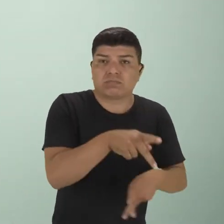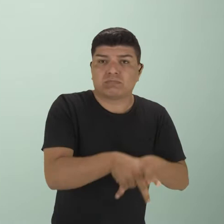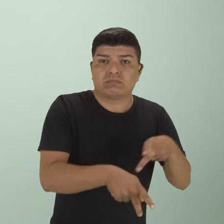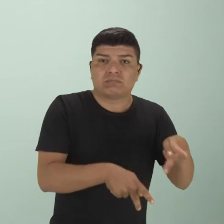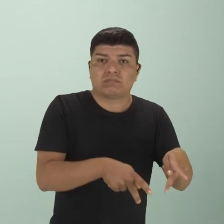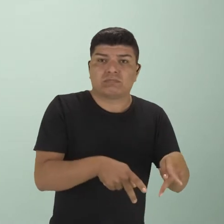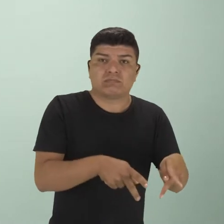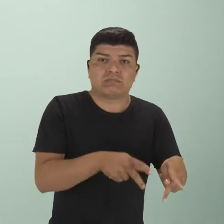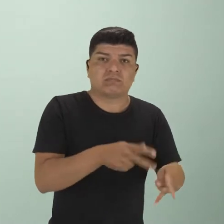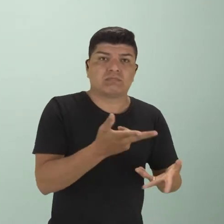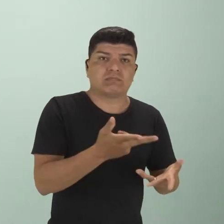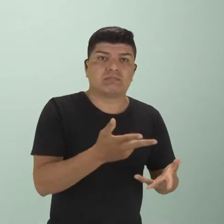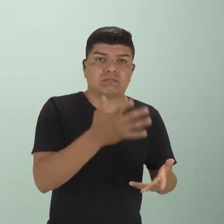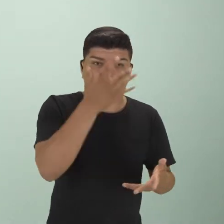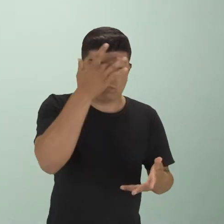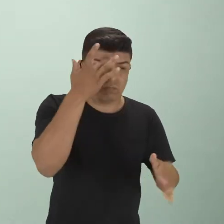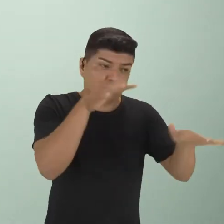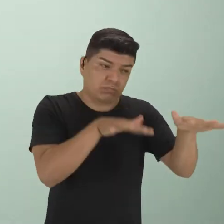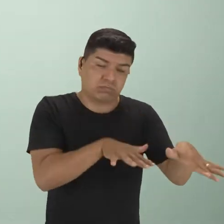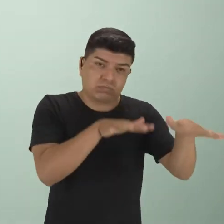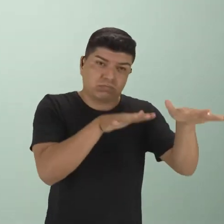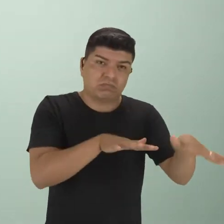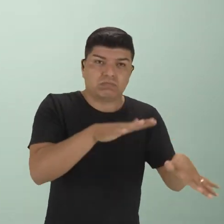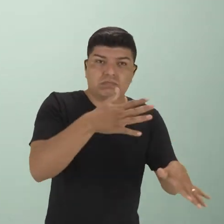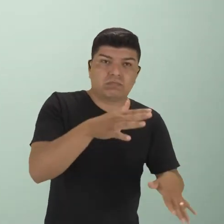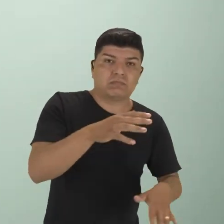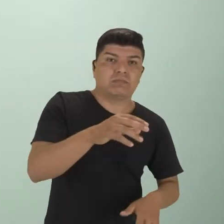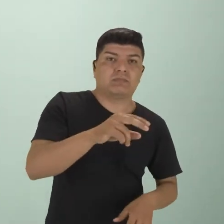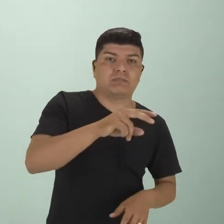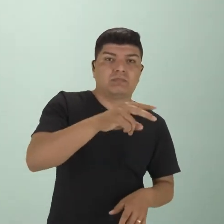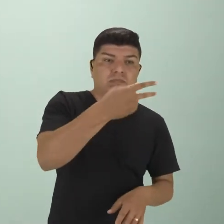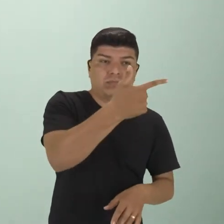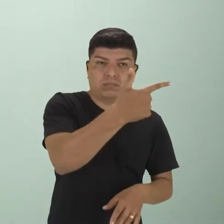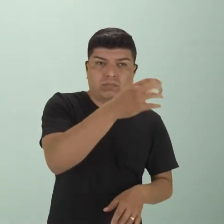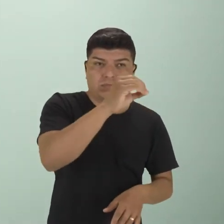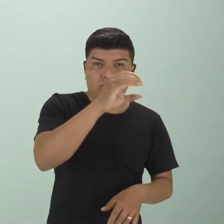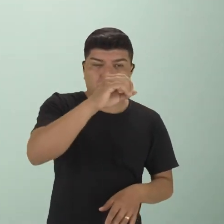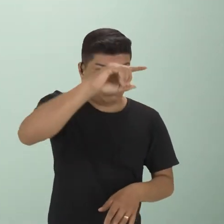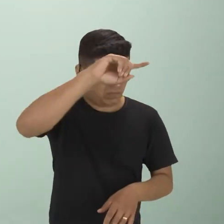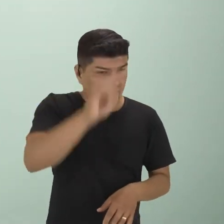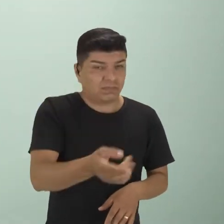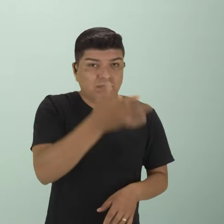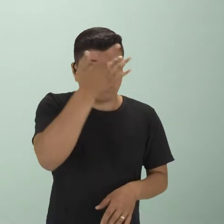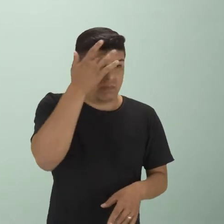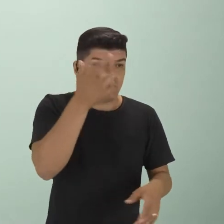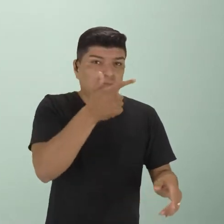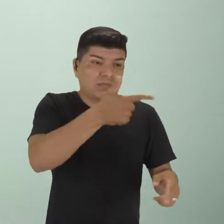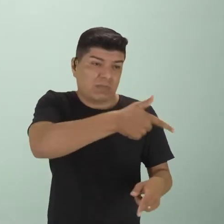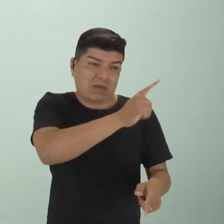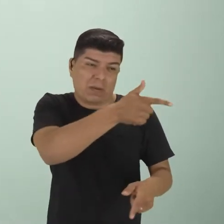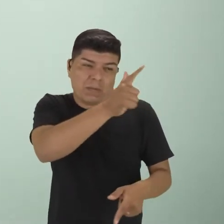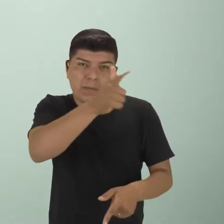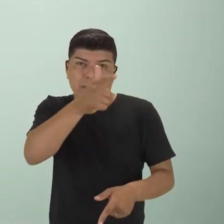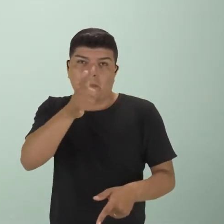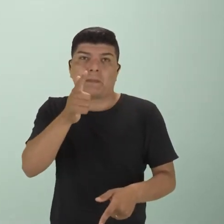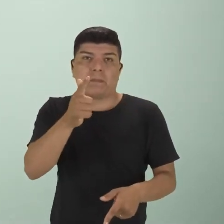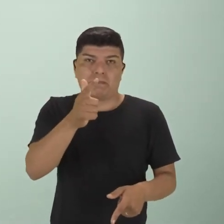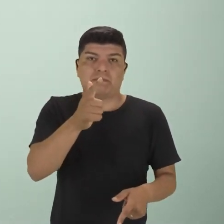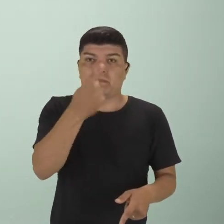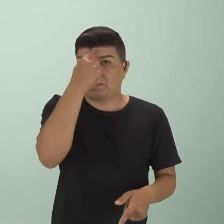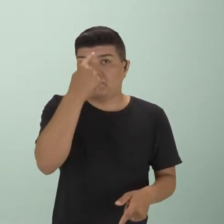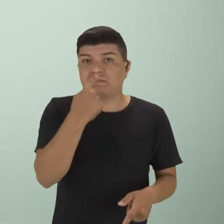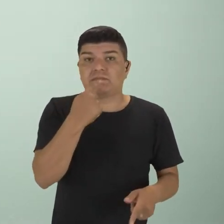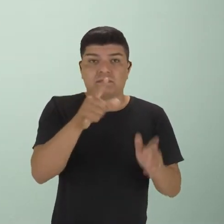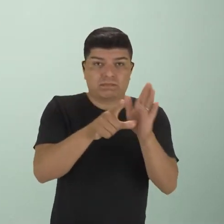até mesmo eliminando. A passeata tinha mais ou menos 200 mil pessoas. Ele vai aí alvejar com tiros. Por isso aquela imagem anterior, eu